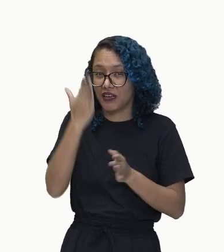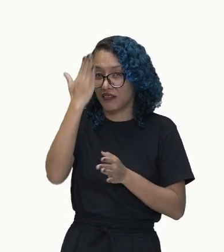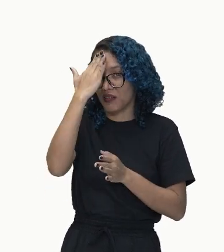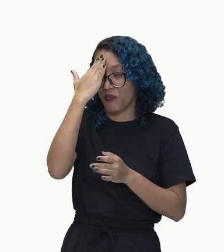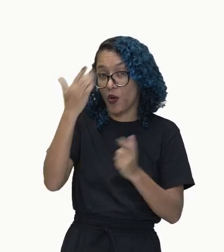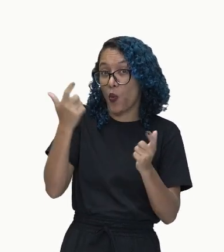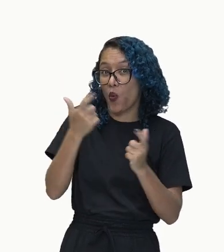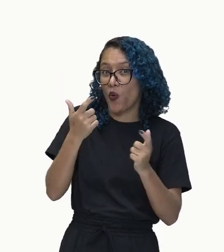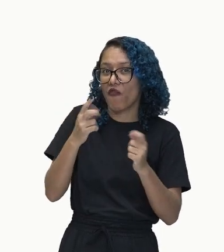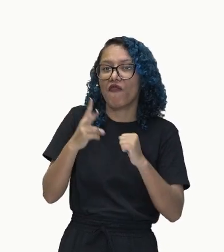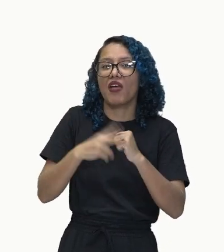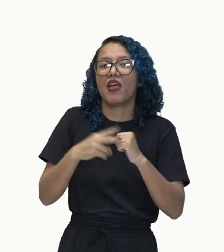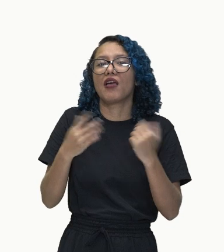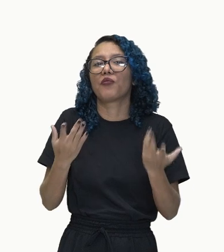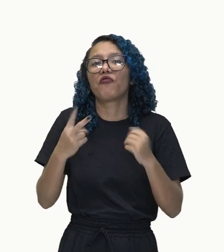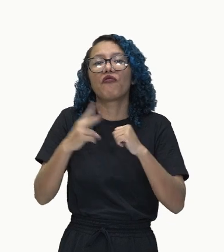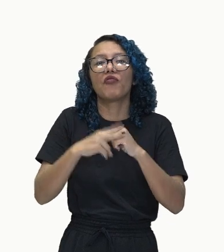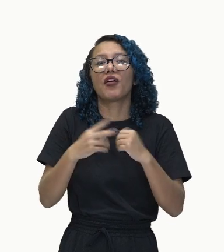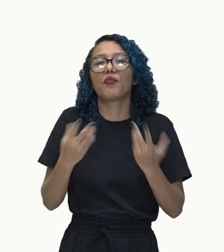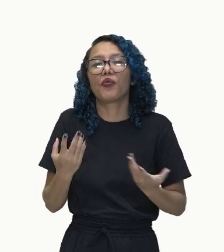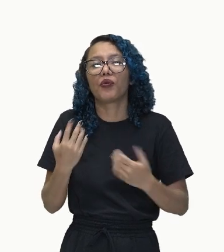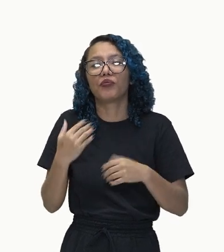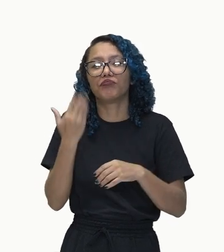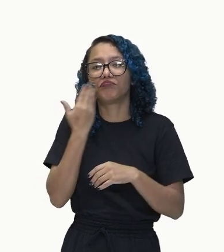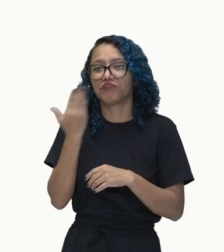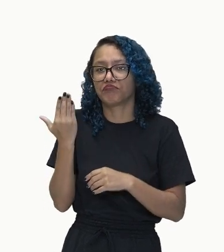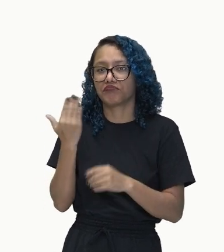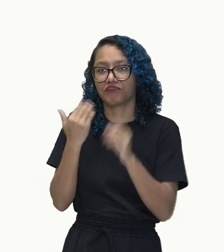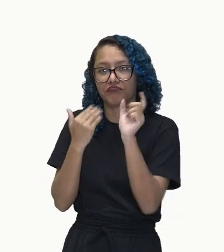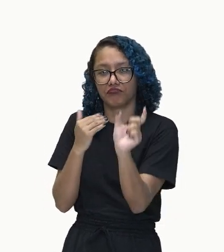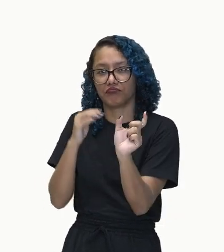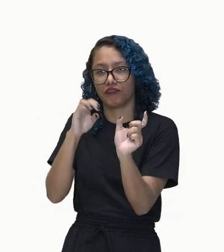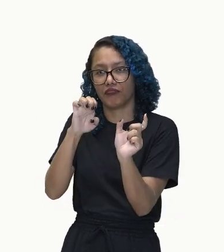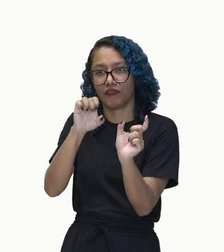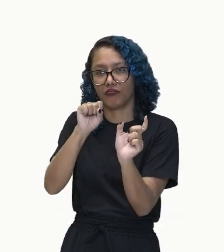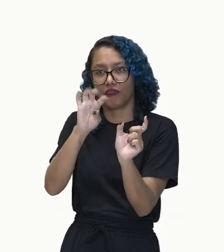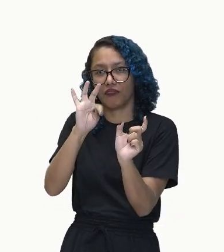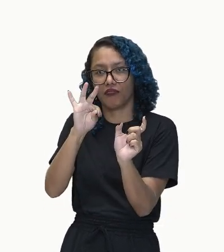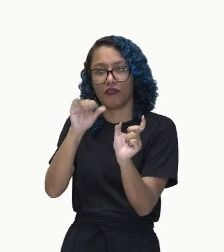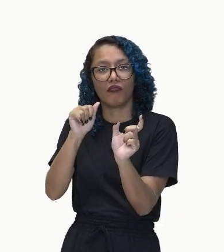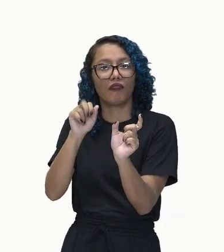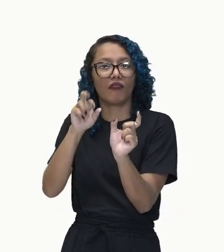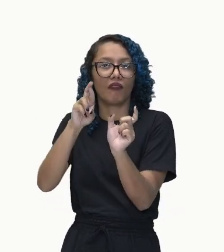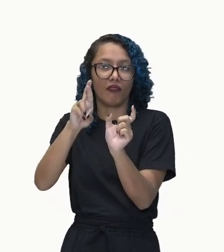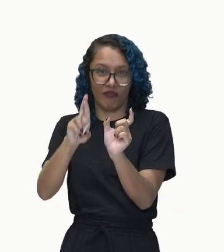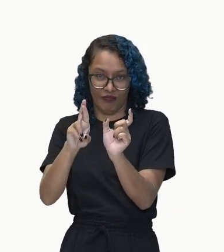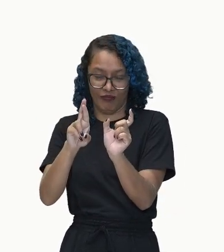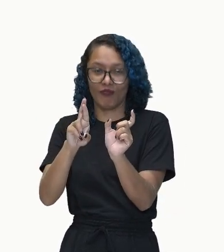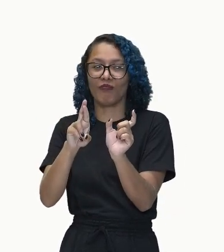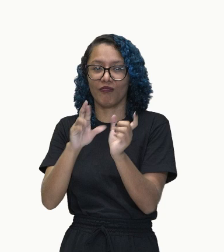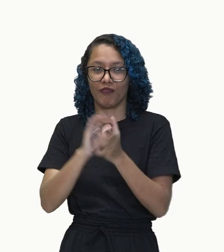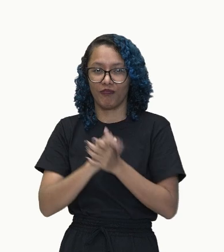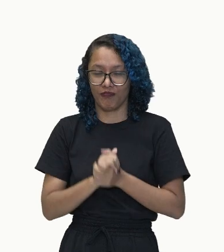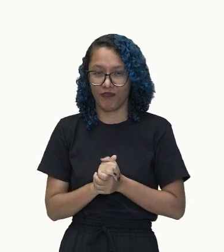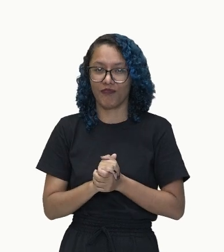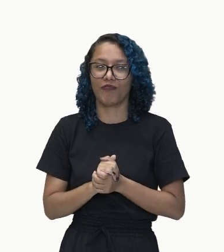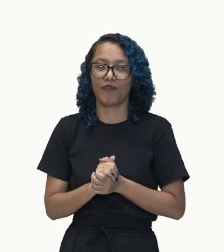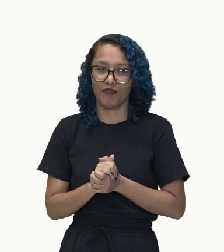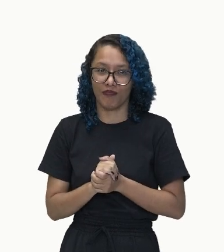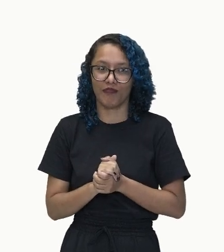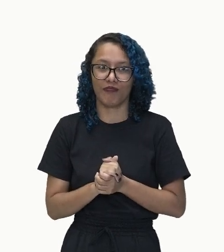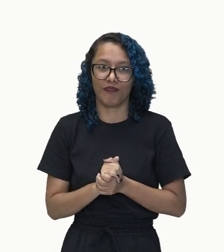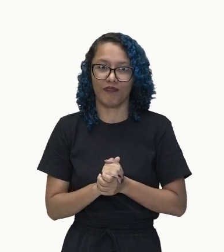É o verbo estar. Exatamente. É isso aí. Verbo estar. O que você vai fazer agora? Aqui, ó.